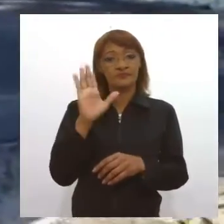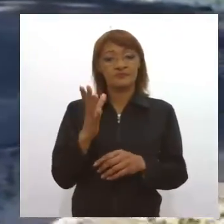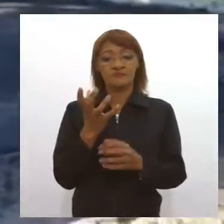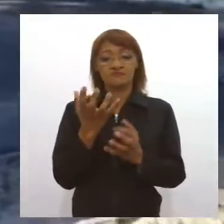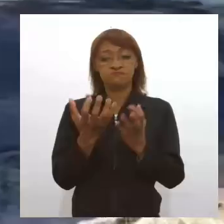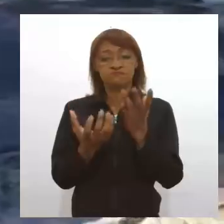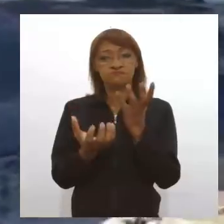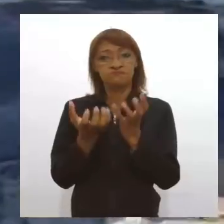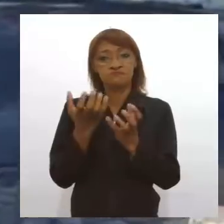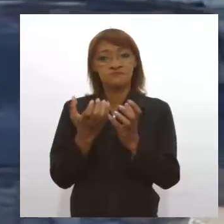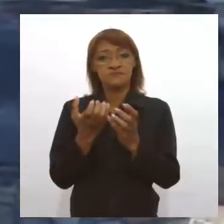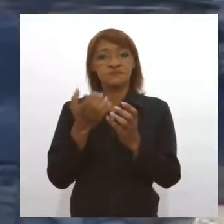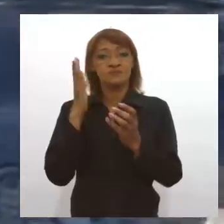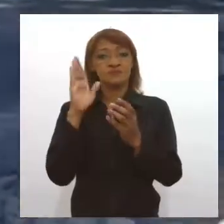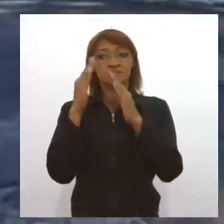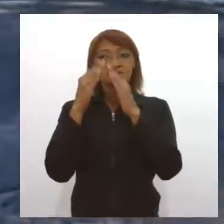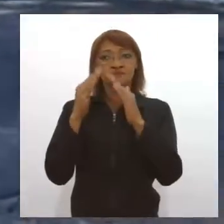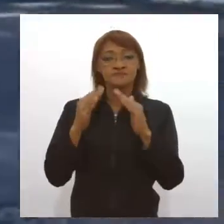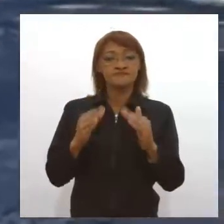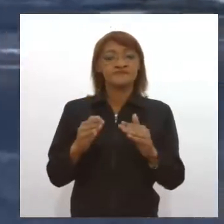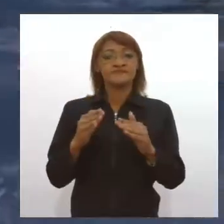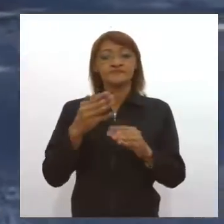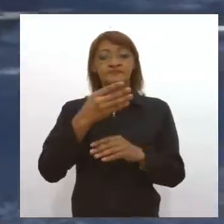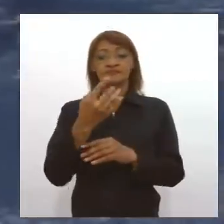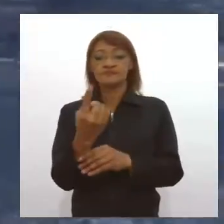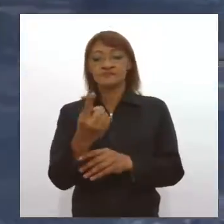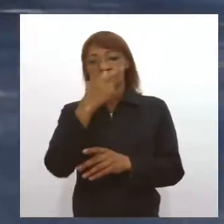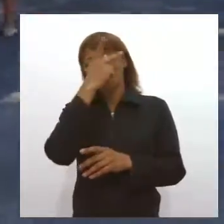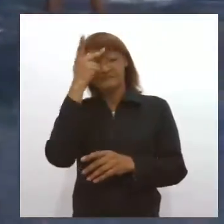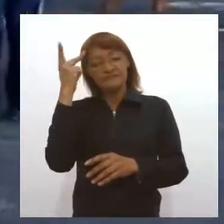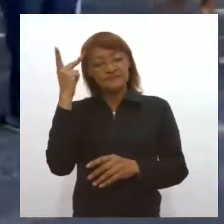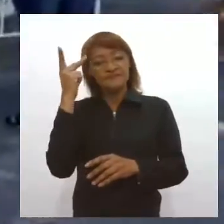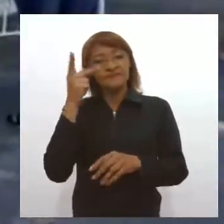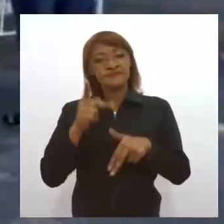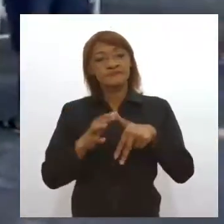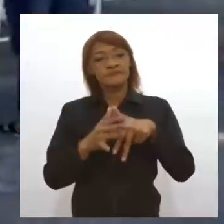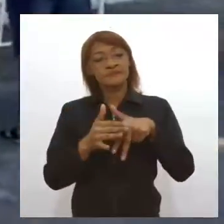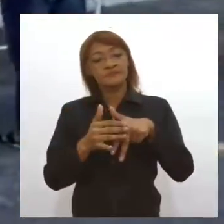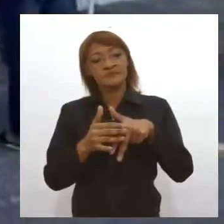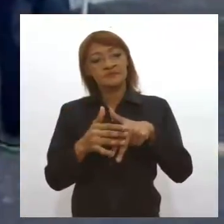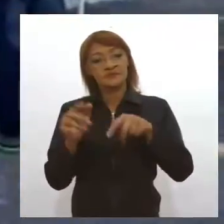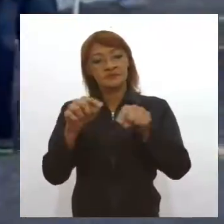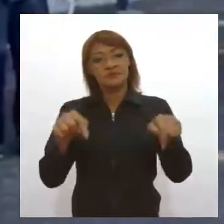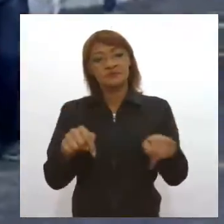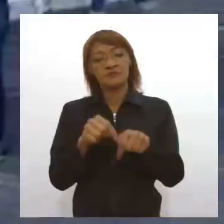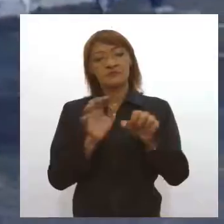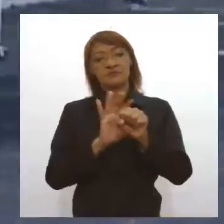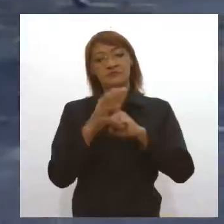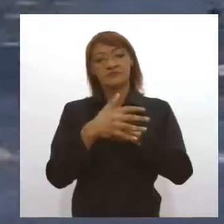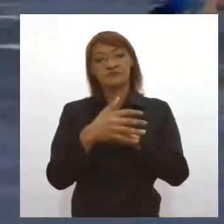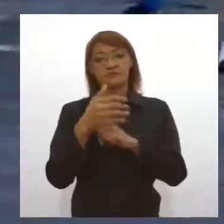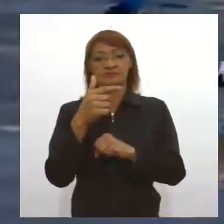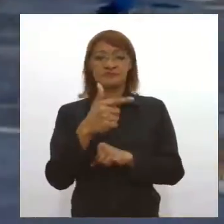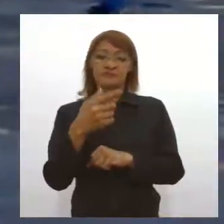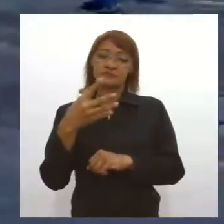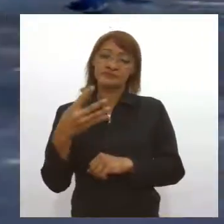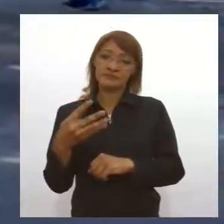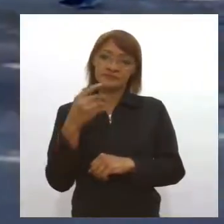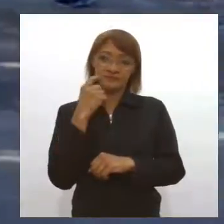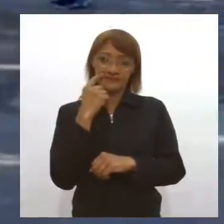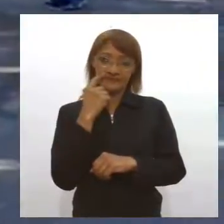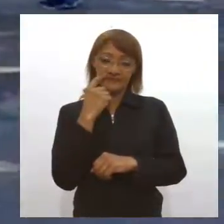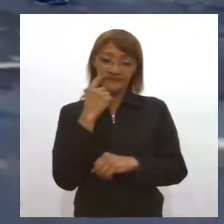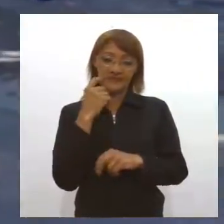Quando o fogo começou, 41 pessoas estavam internadas no hospital. Só na ala para Covid-19 estavam 24 desses pacientes.